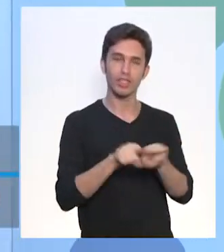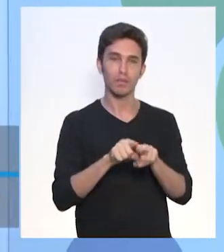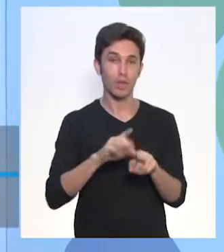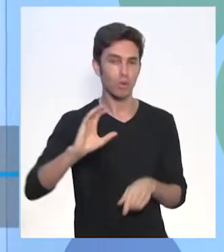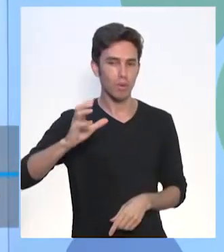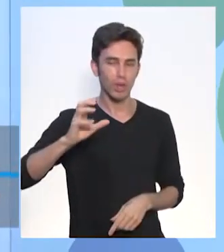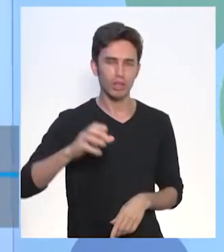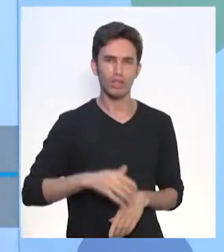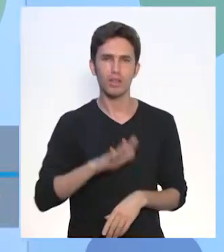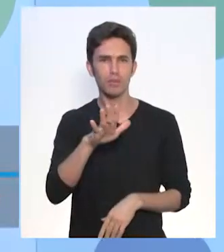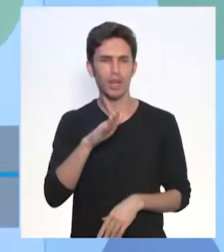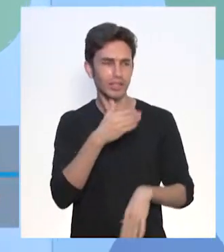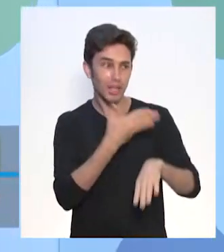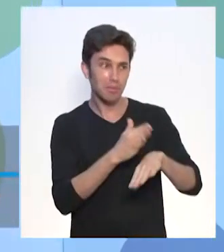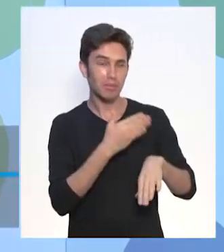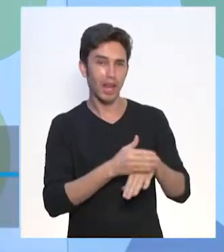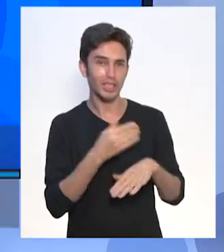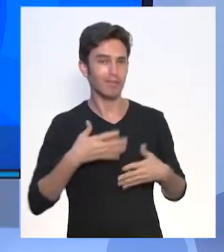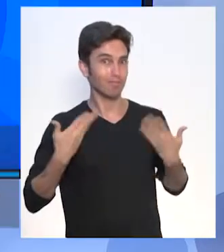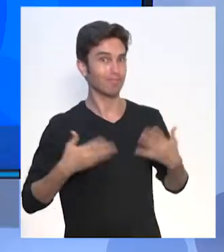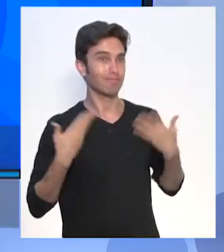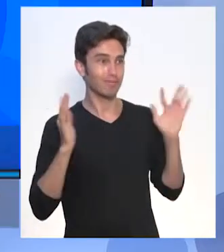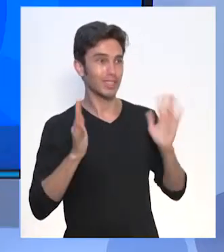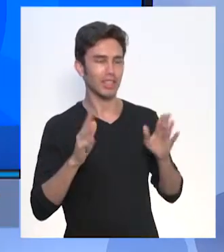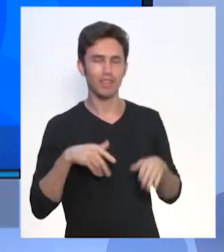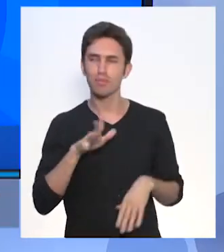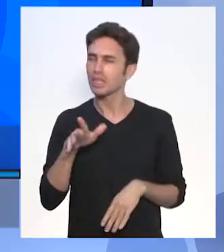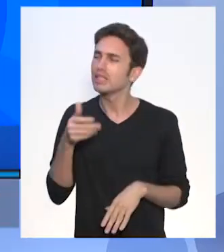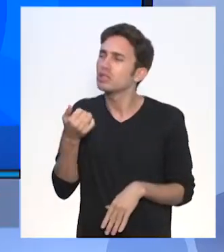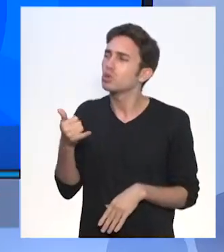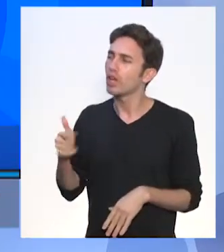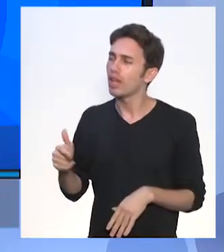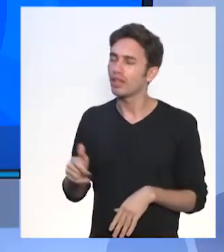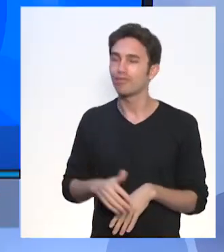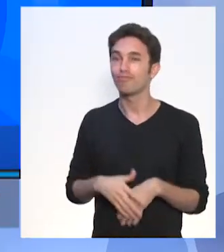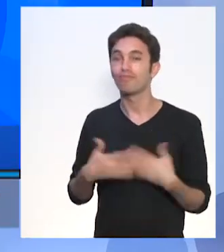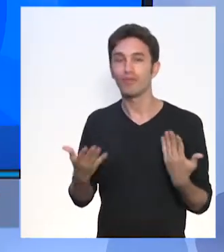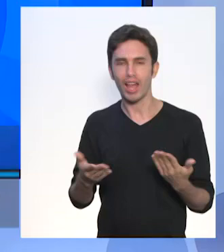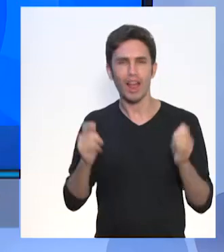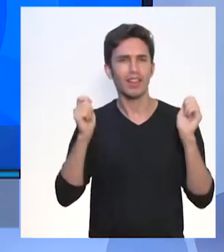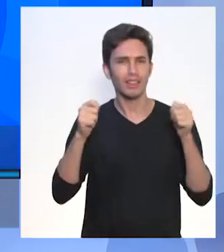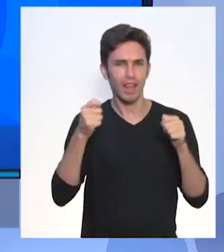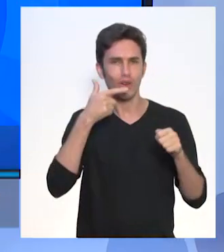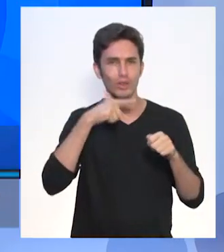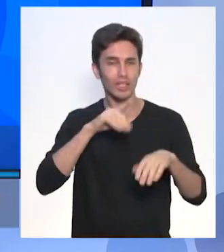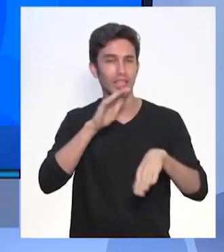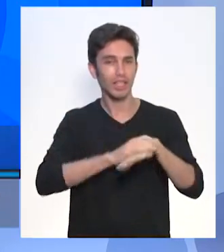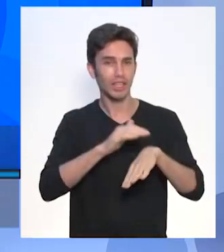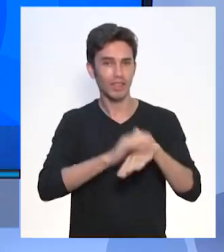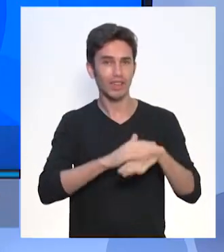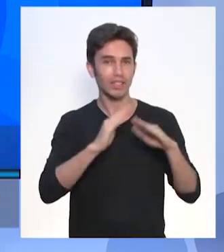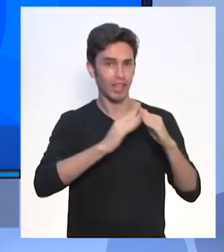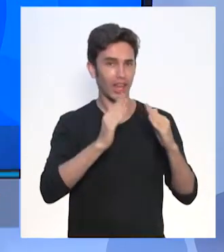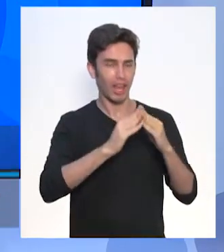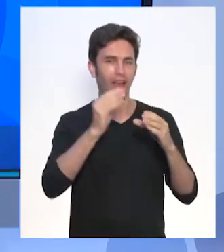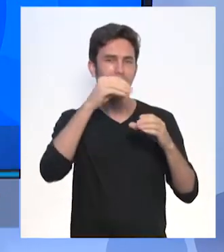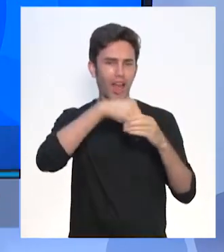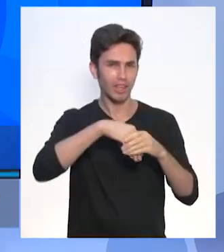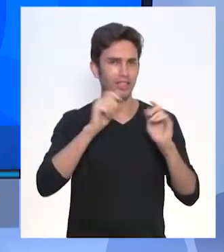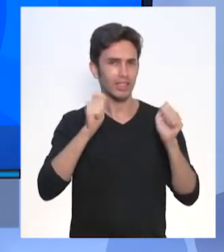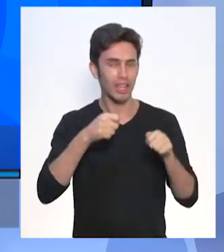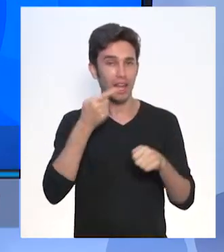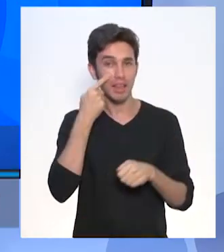prática, mas e se eu não tiver? Ah, todo mundo consegue fazer sim o seu material aí e você pode